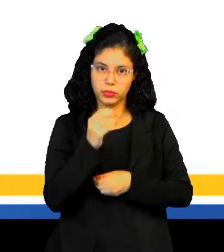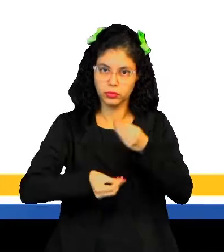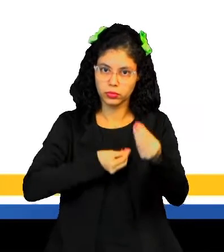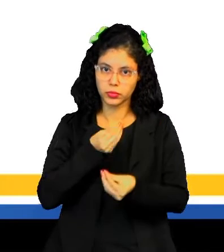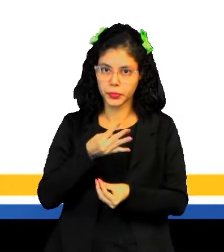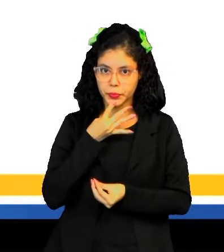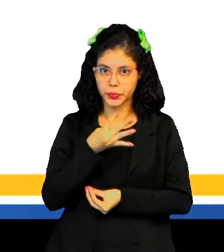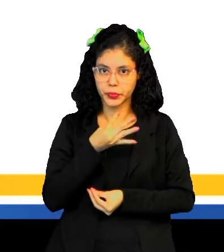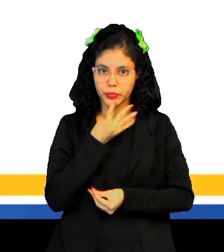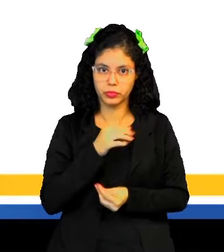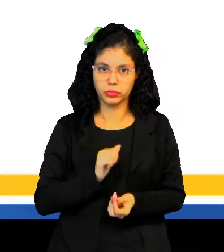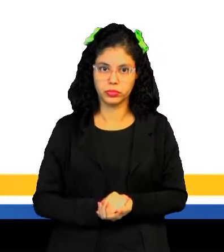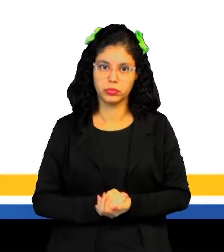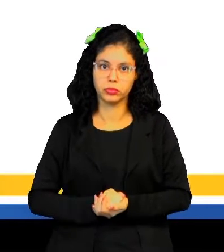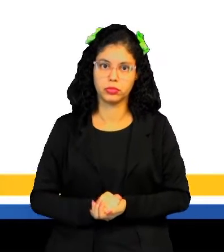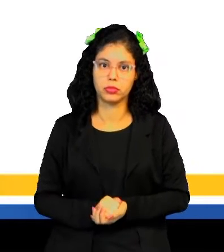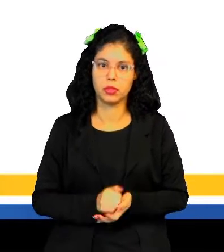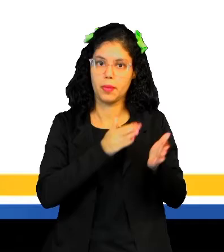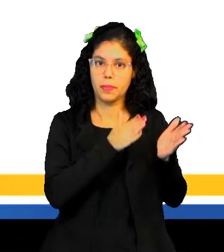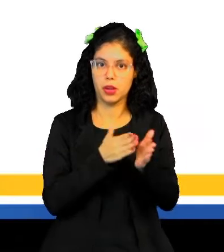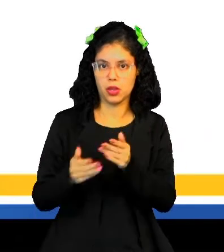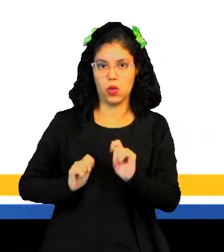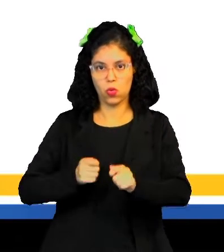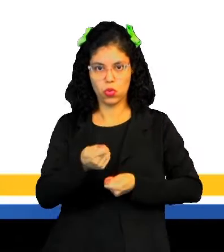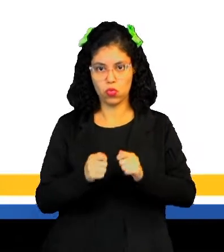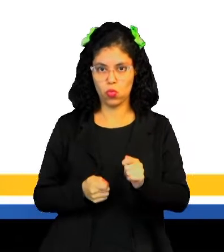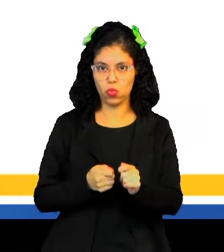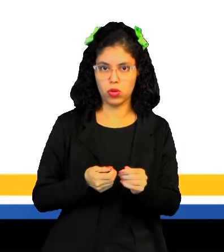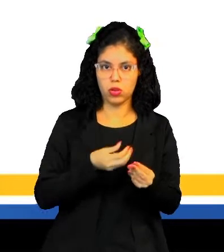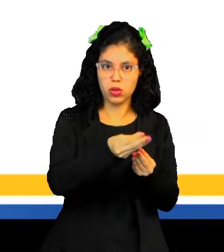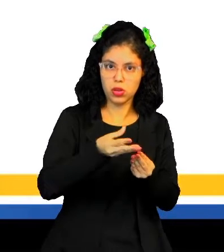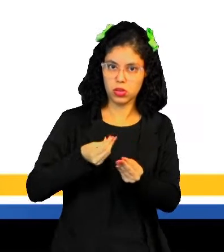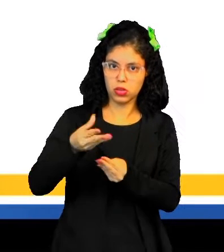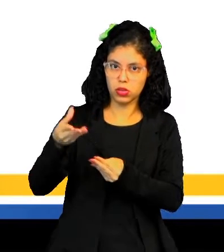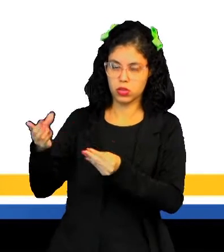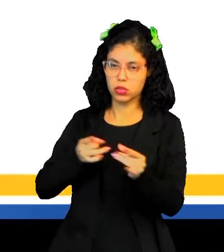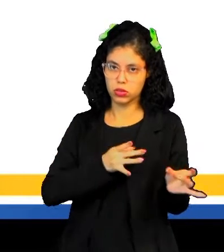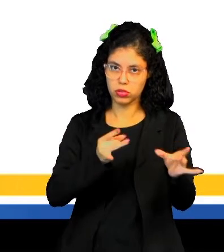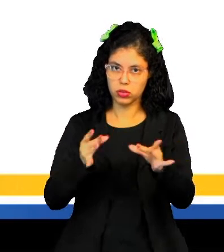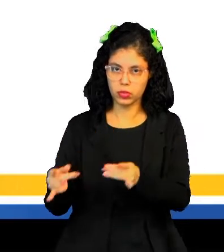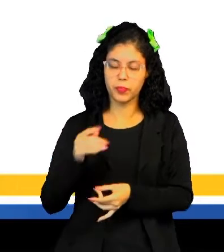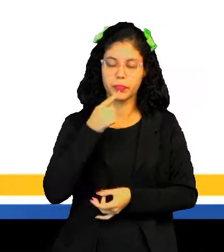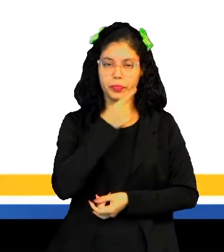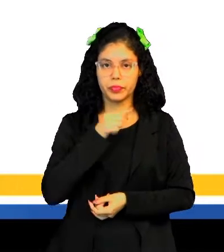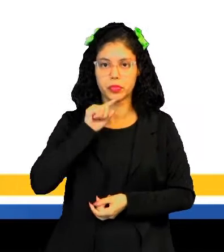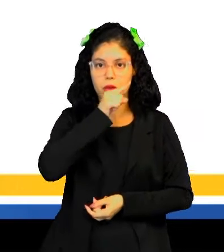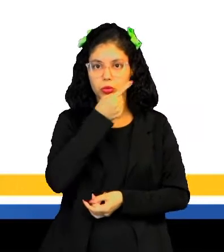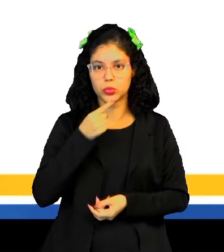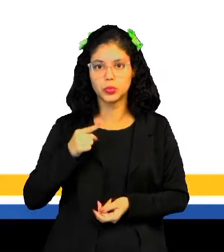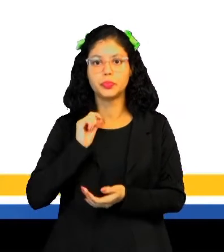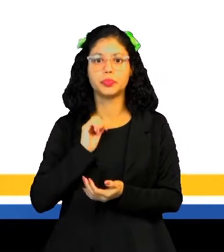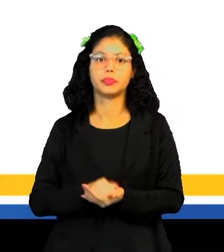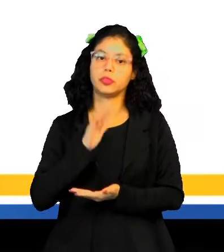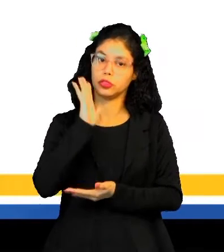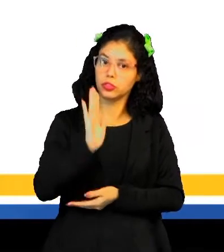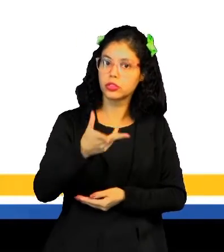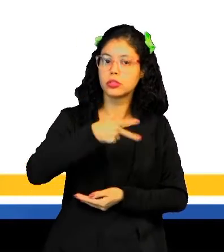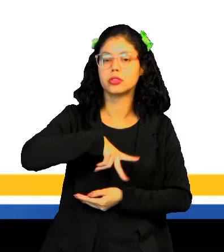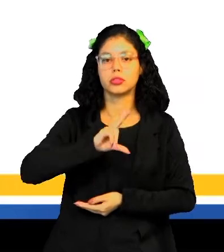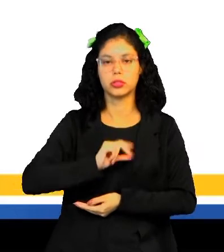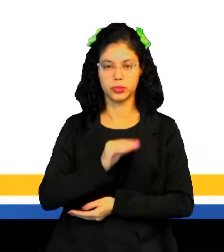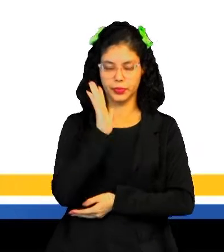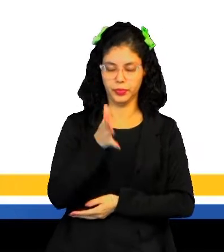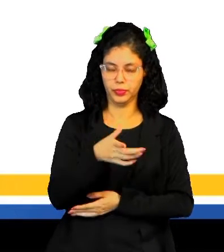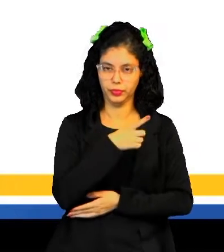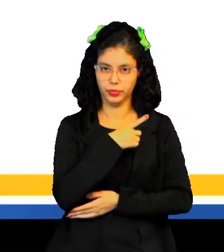conhecidas como Antilhas ou Caribe. Passando até o controle sobre a distribuição e a comercialização do açúcar. Portugal já tinha uma